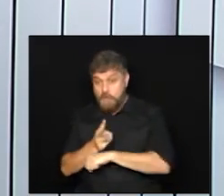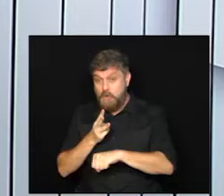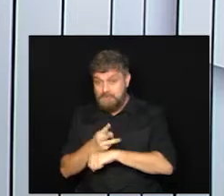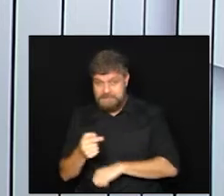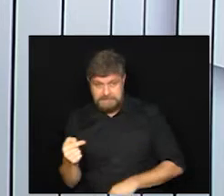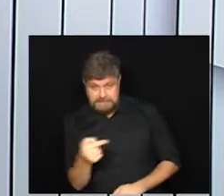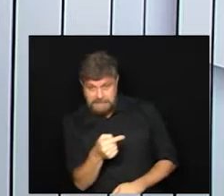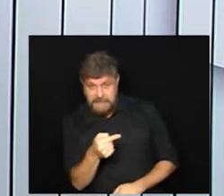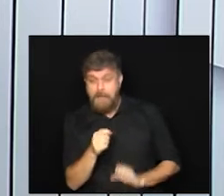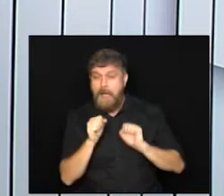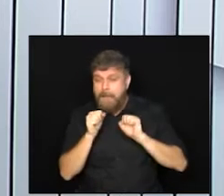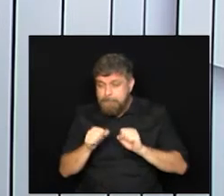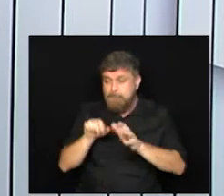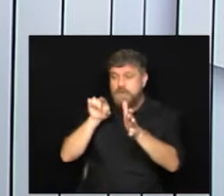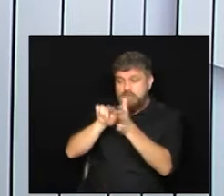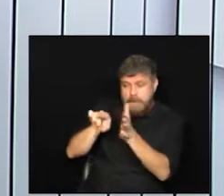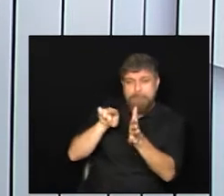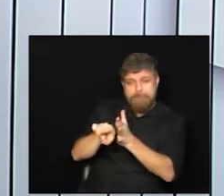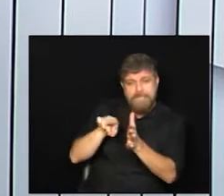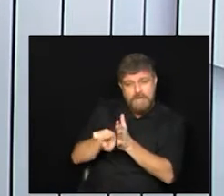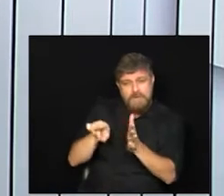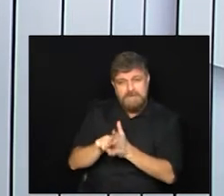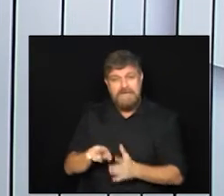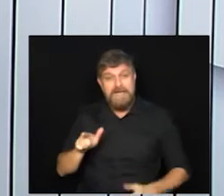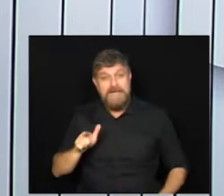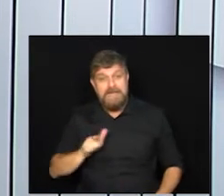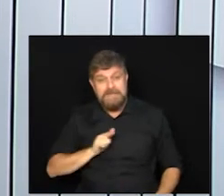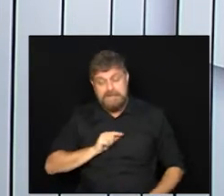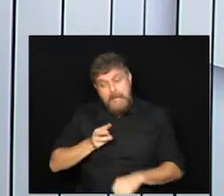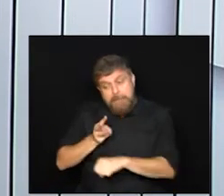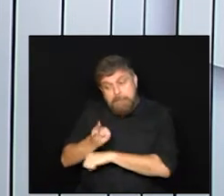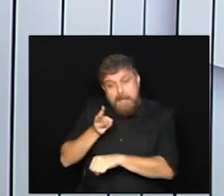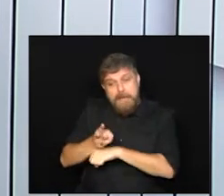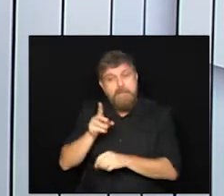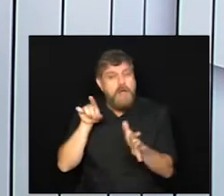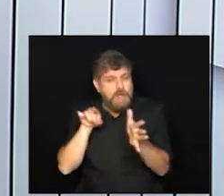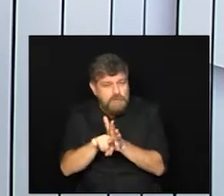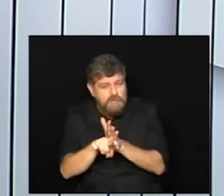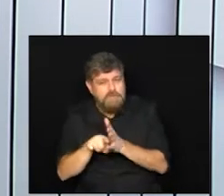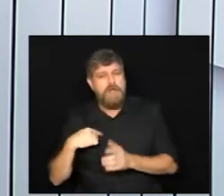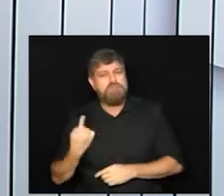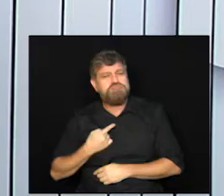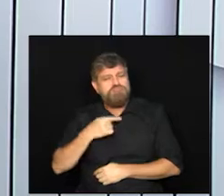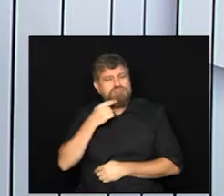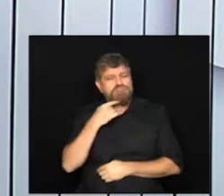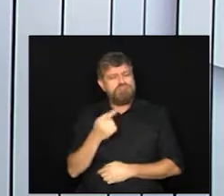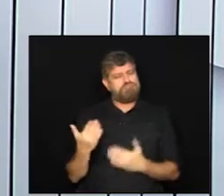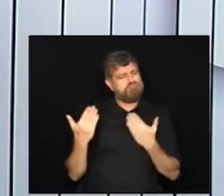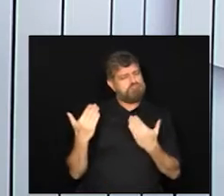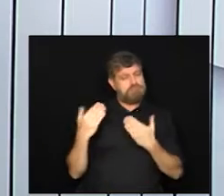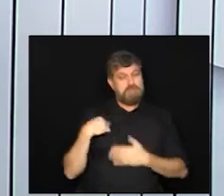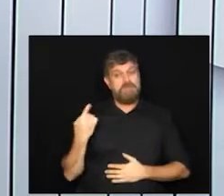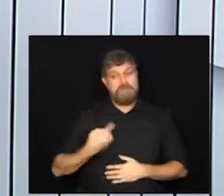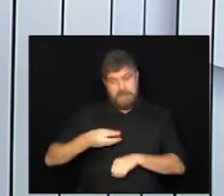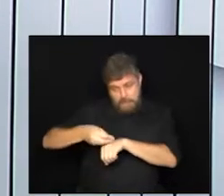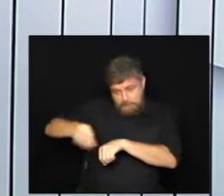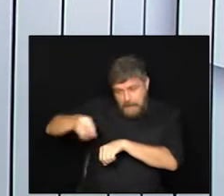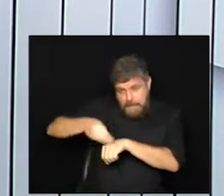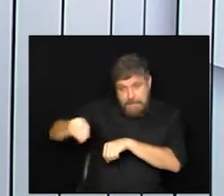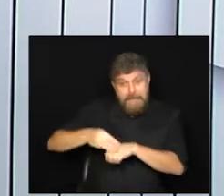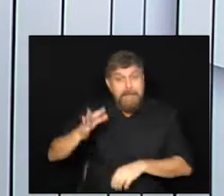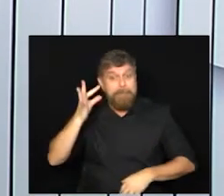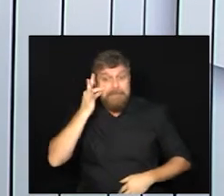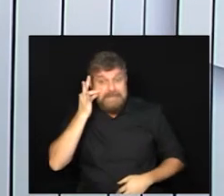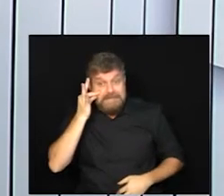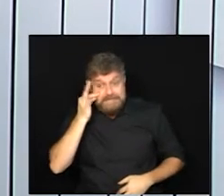978293776 é o número do nosso WhatsApp mande o seu questionamento a sua pergunta a sua mensagem que eu repasso faço ao